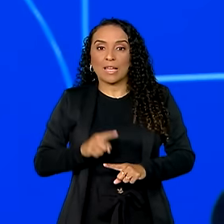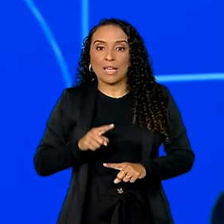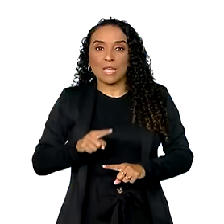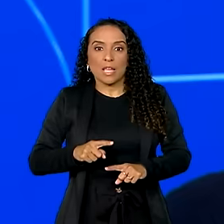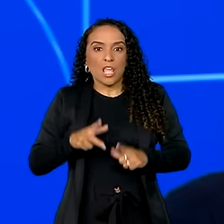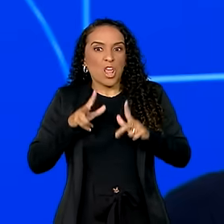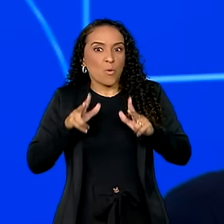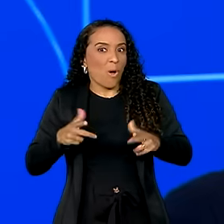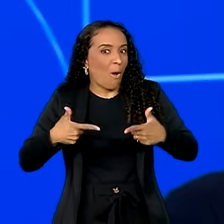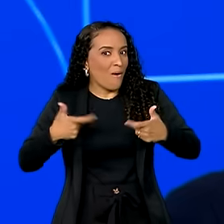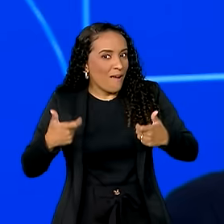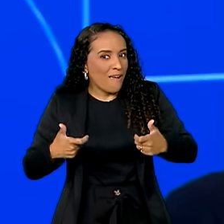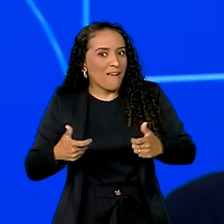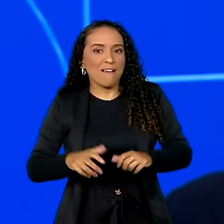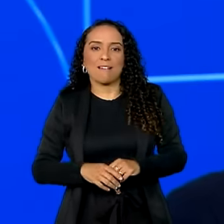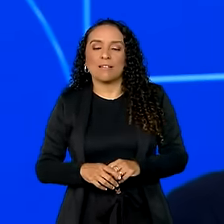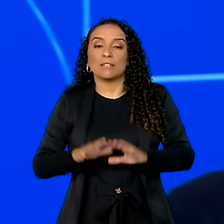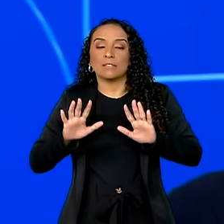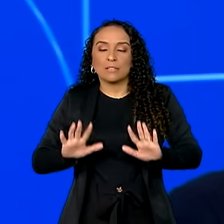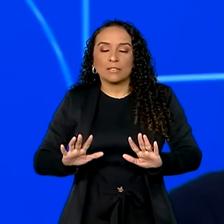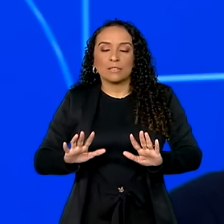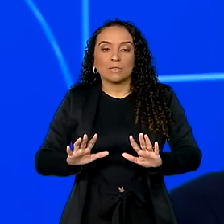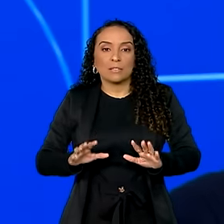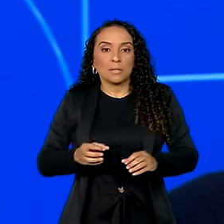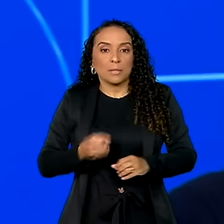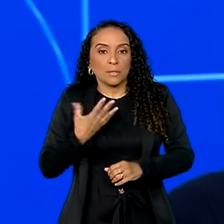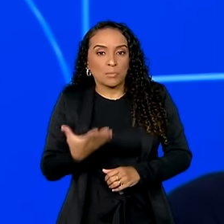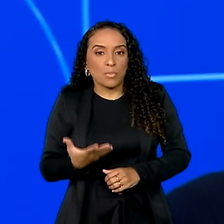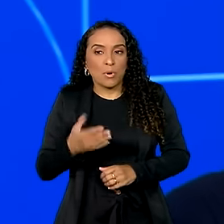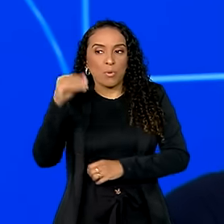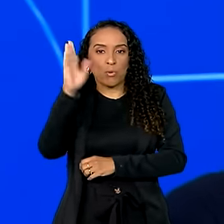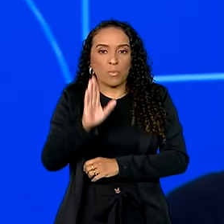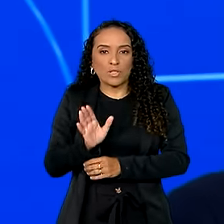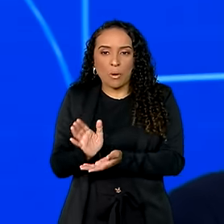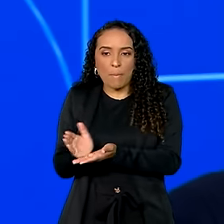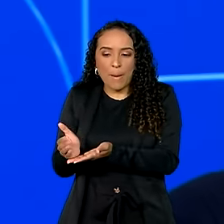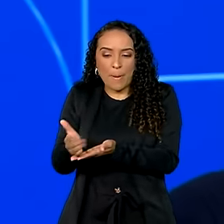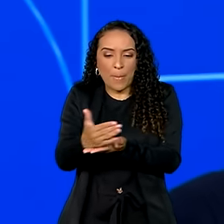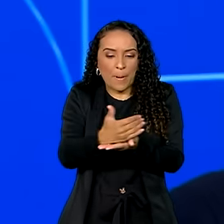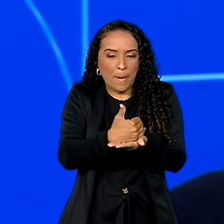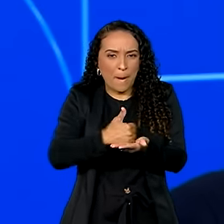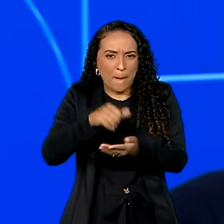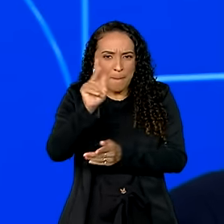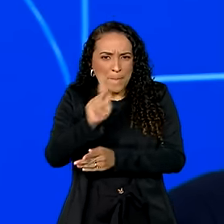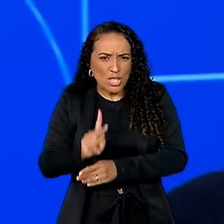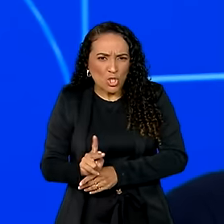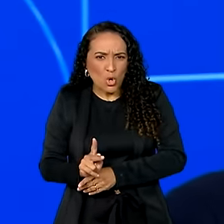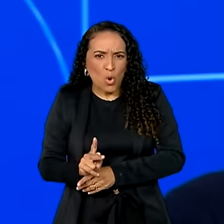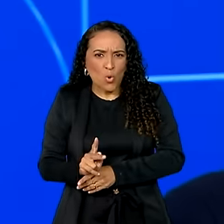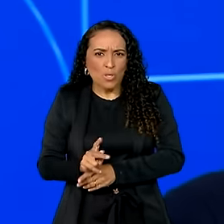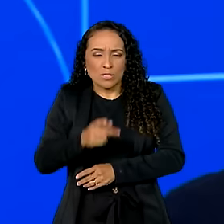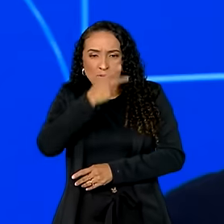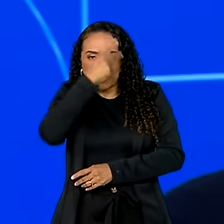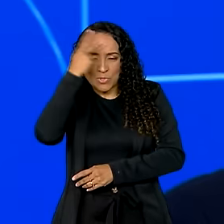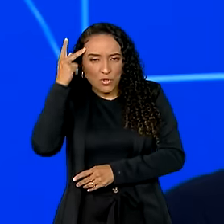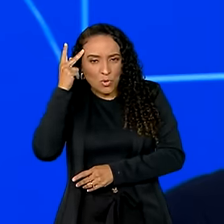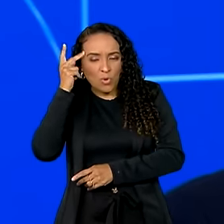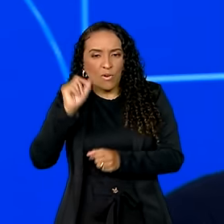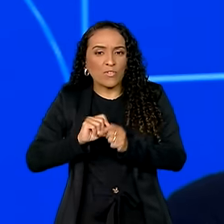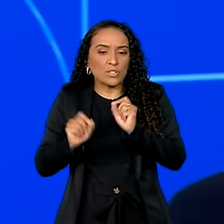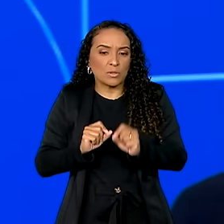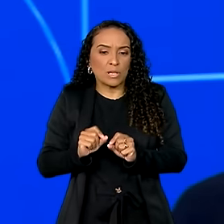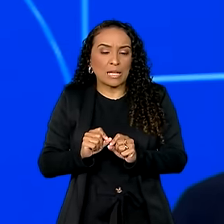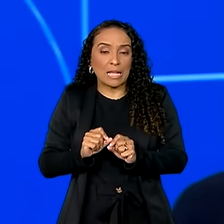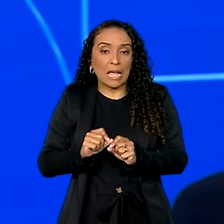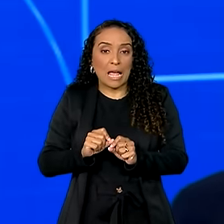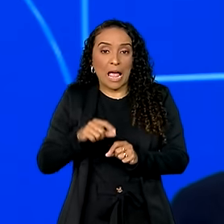uma... Finalmente, o Brasil juntou um grupo de pessoas que vai fazer com que aconteça no